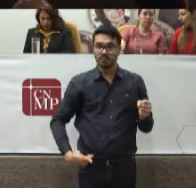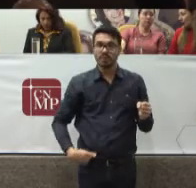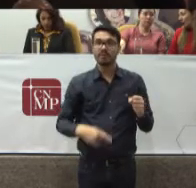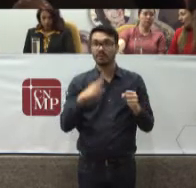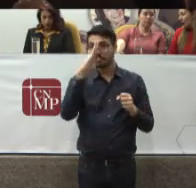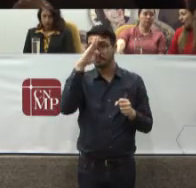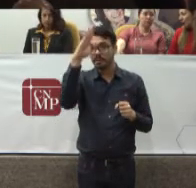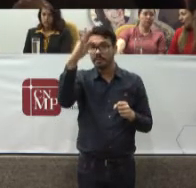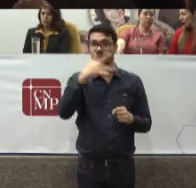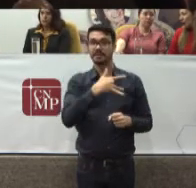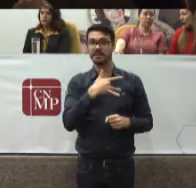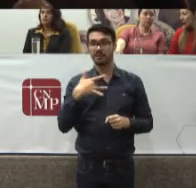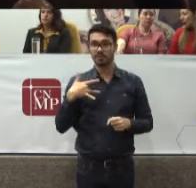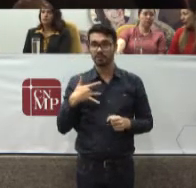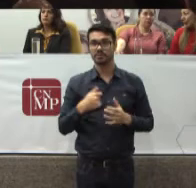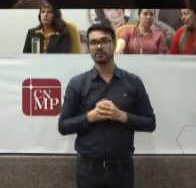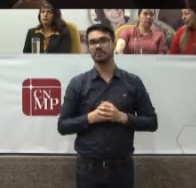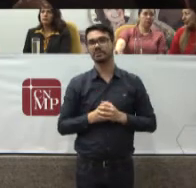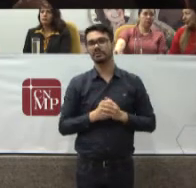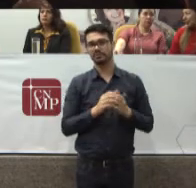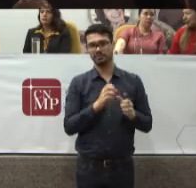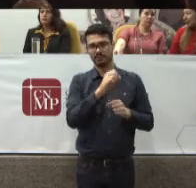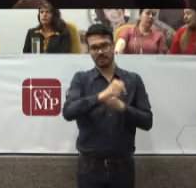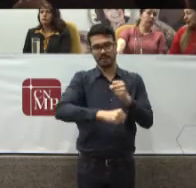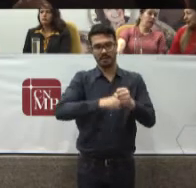Pois bem Após 88